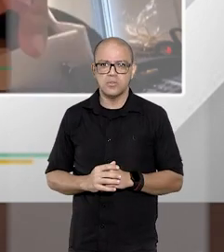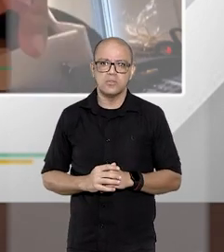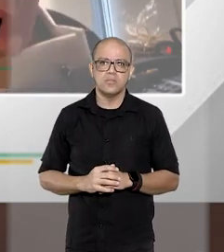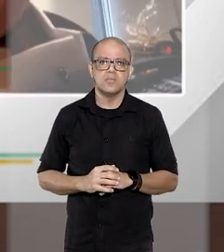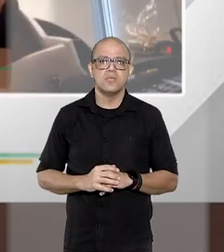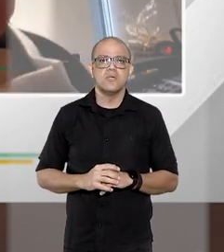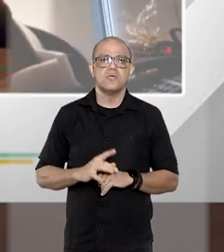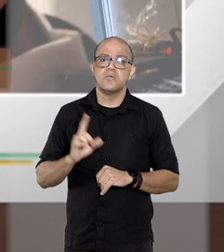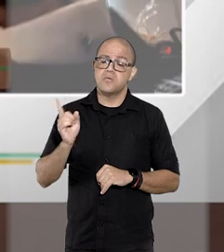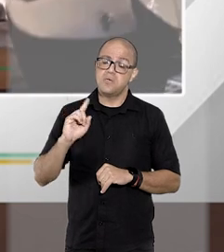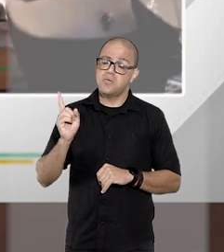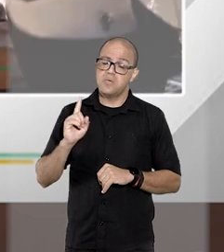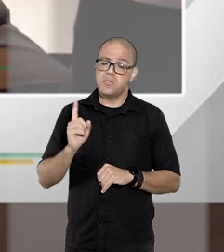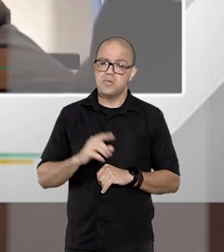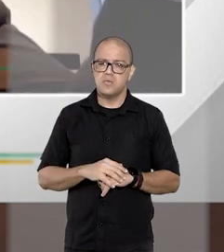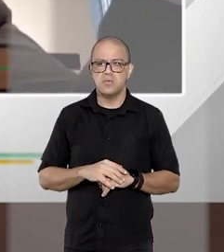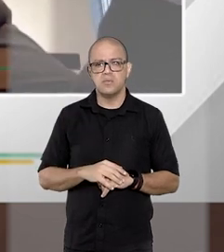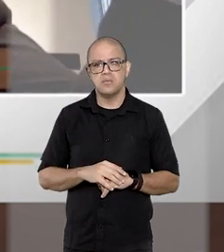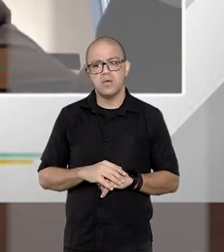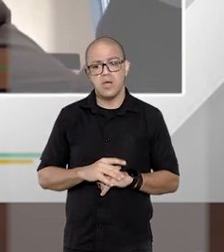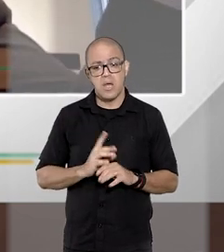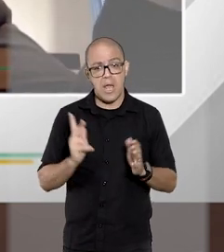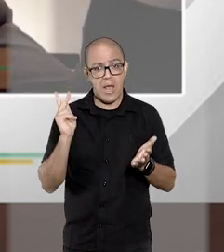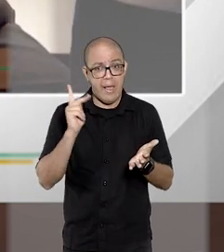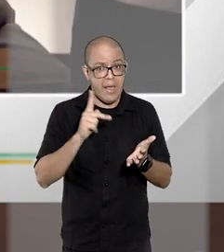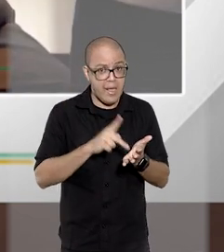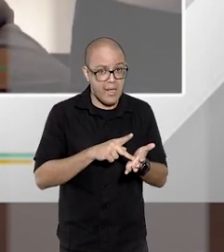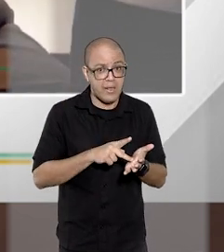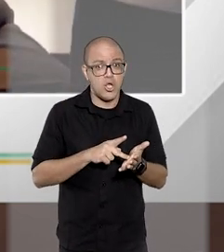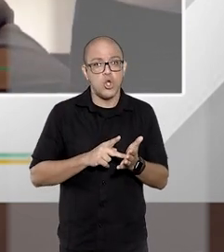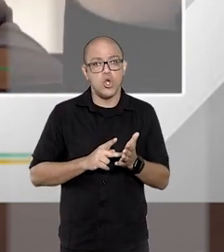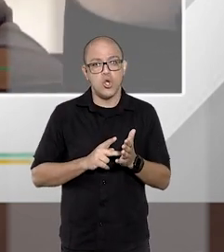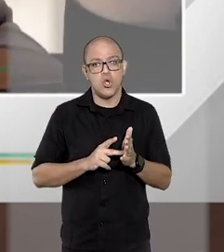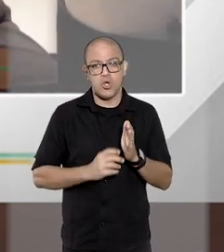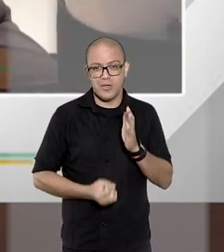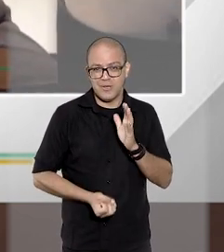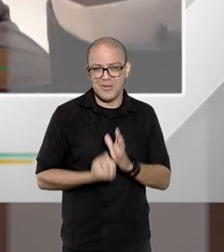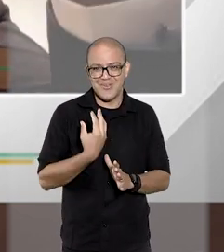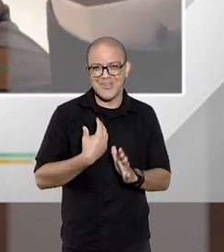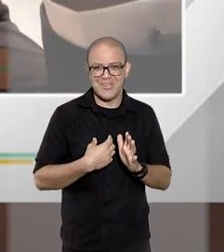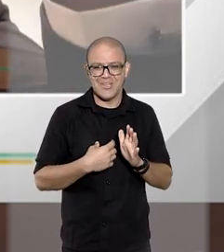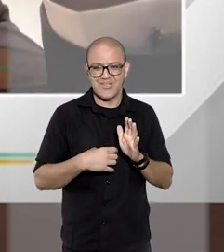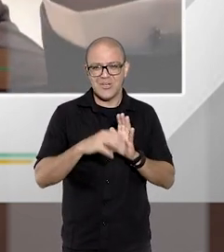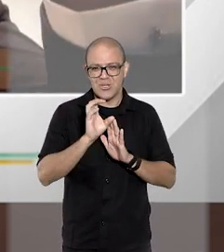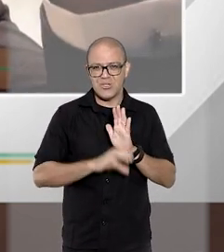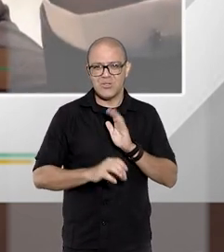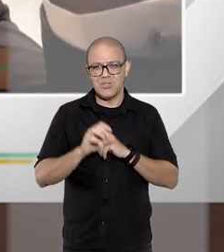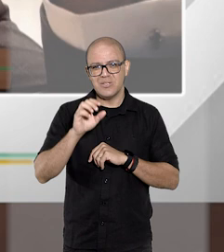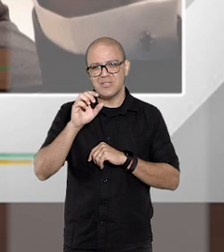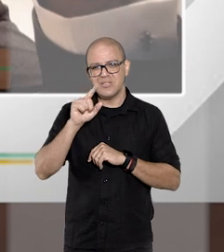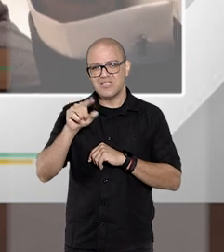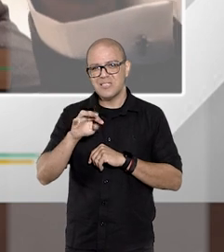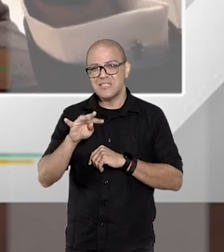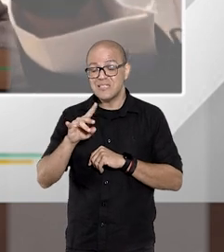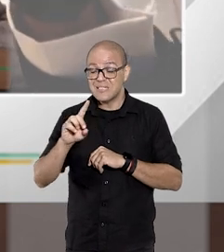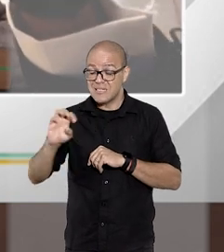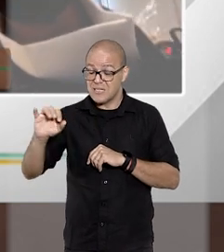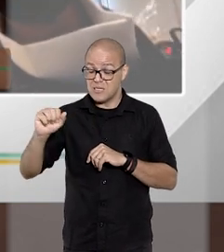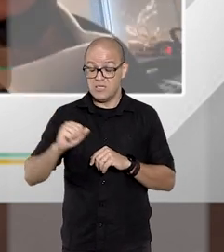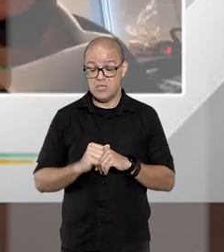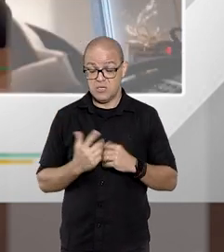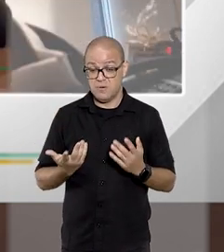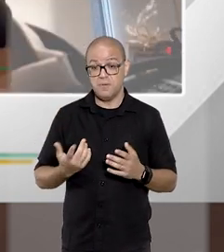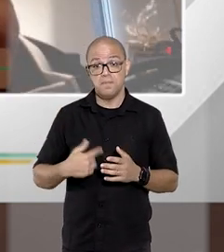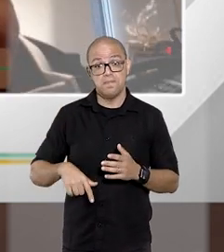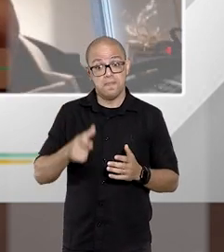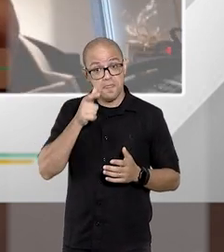vive hoje não é mais a realidade na elaboração do código buzaide a gente tem que pensar e ver a